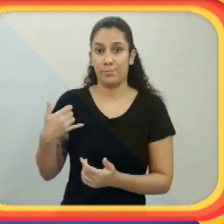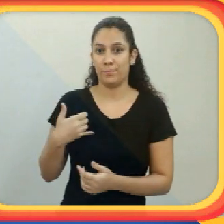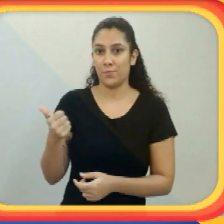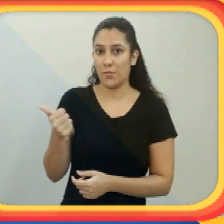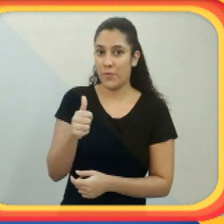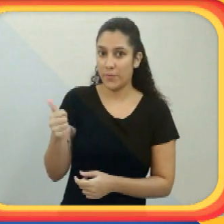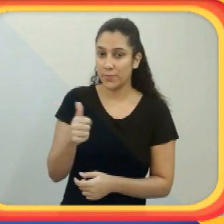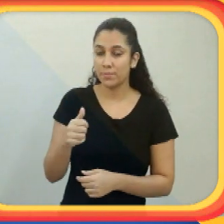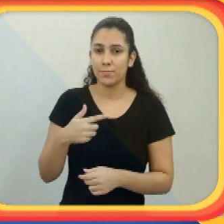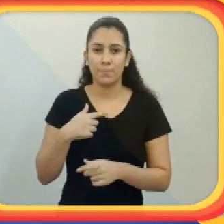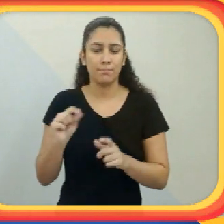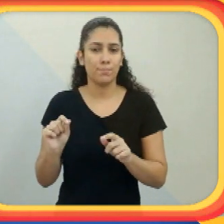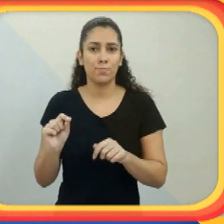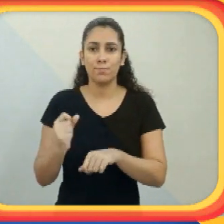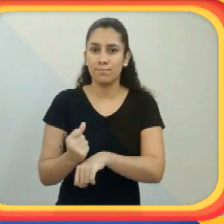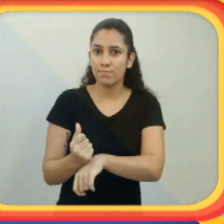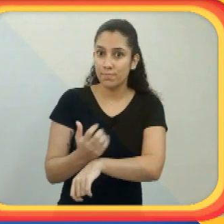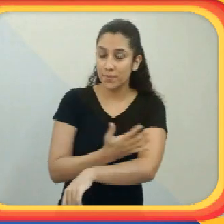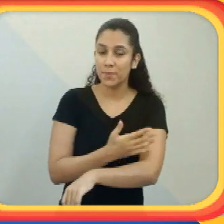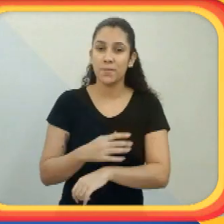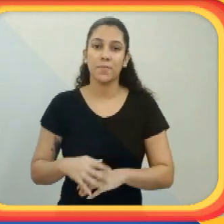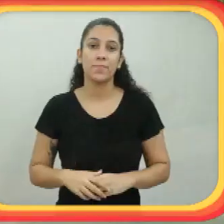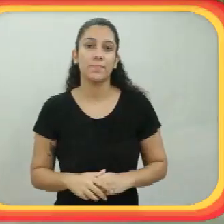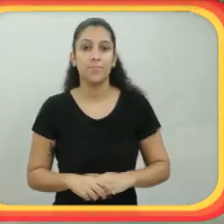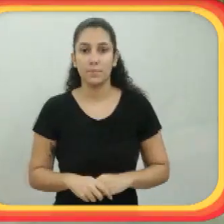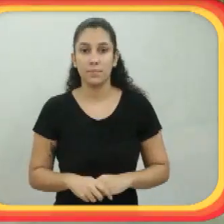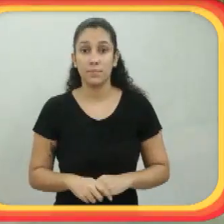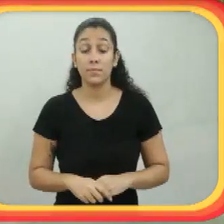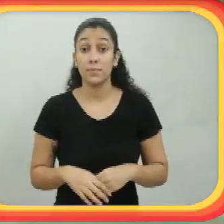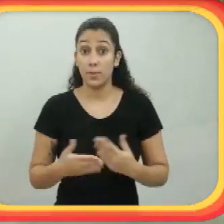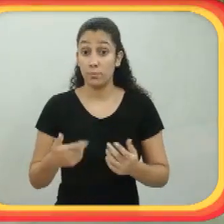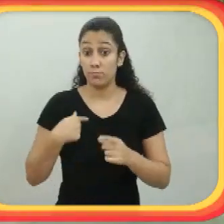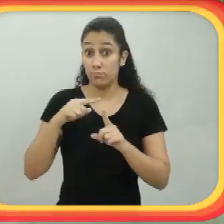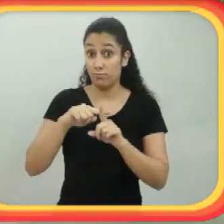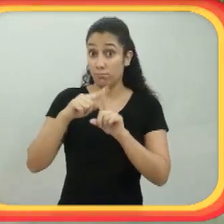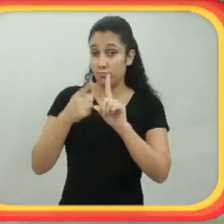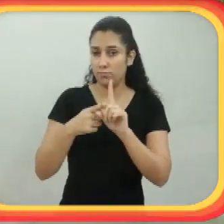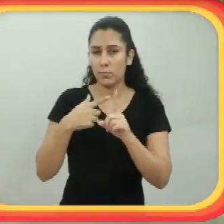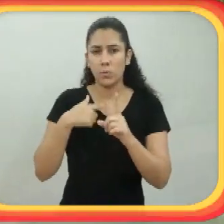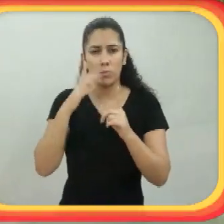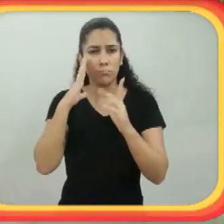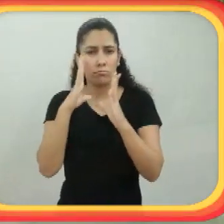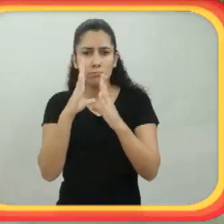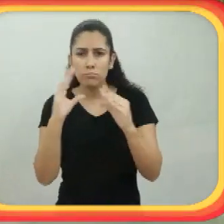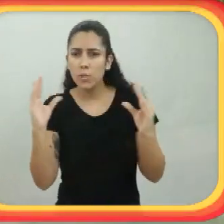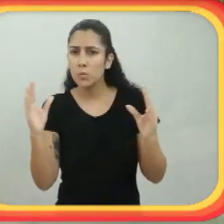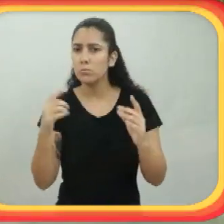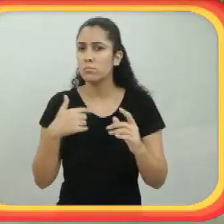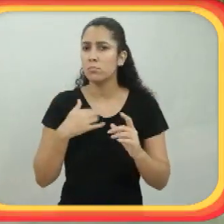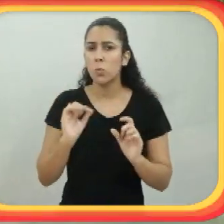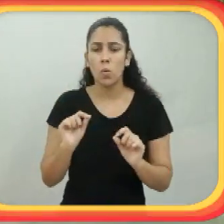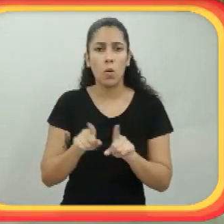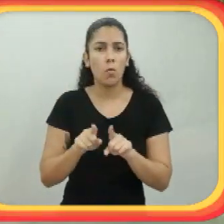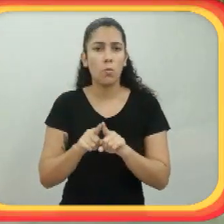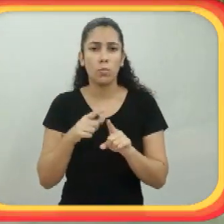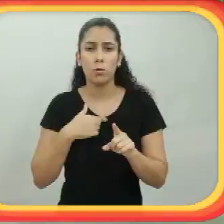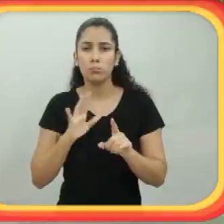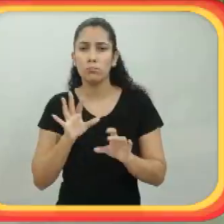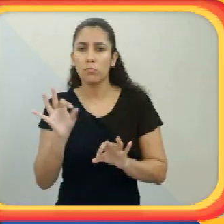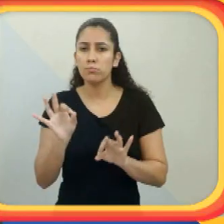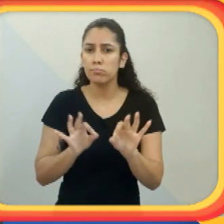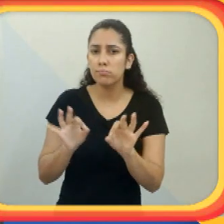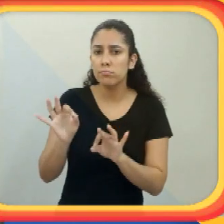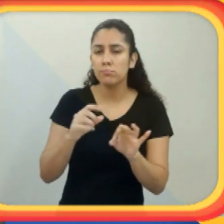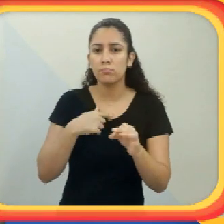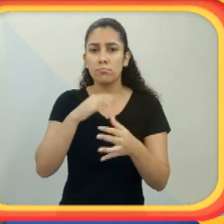foi quando eu descobri que eu estava grávida da Isa. Minha primeira filha, que hoje está com 11. E é muito emocionante, né?